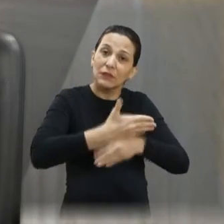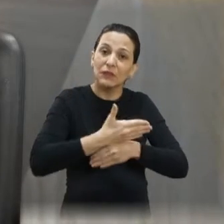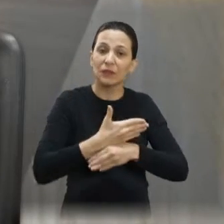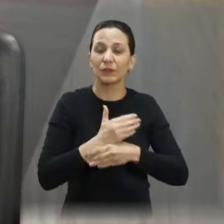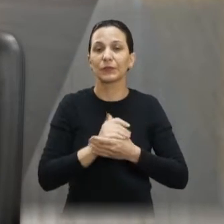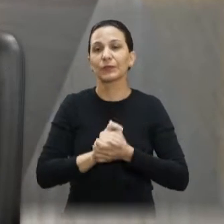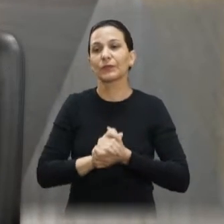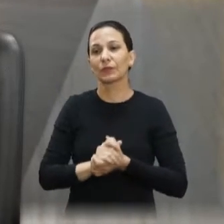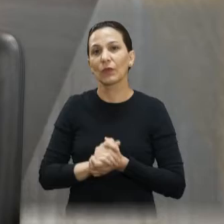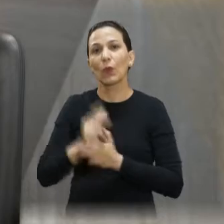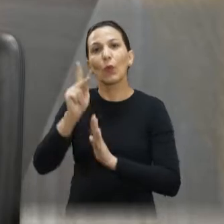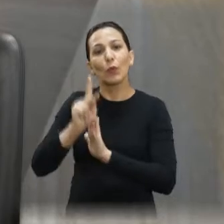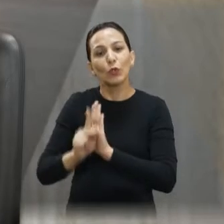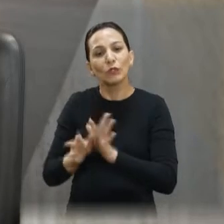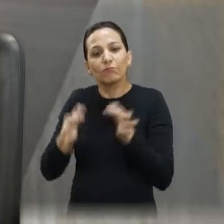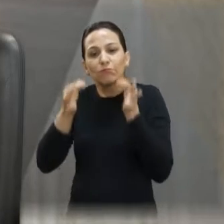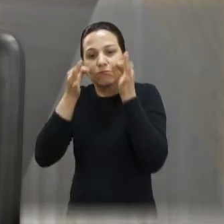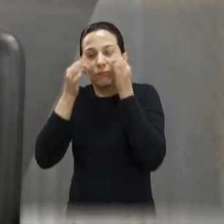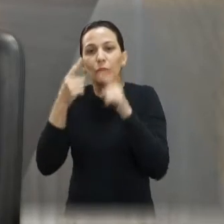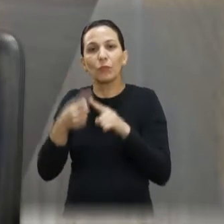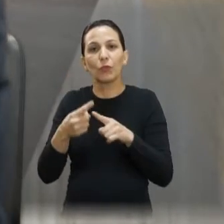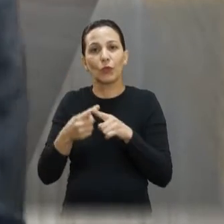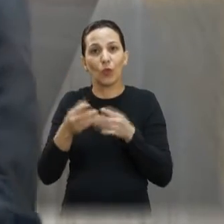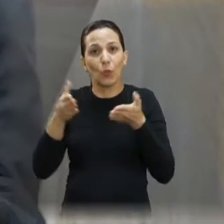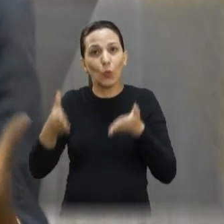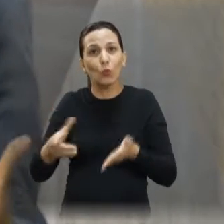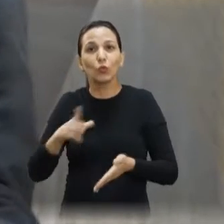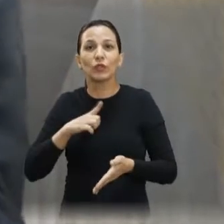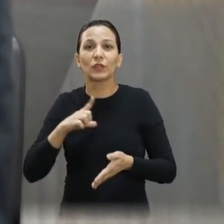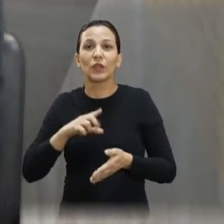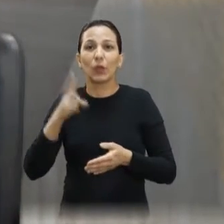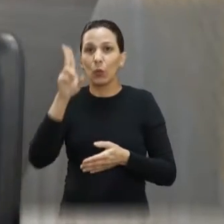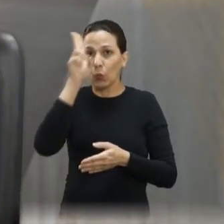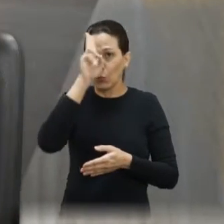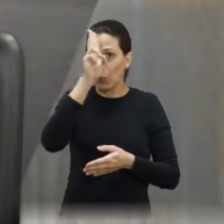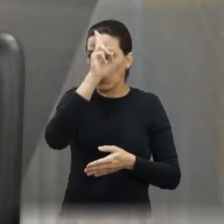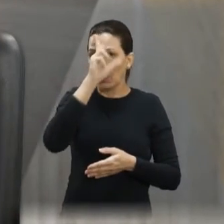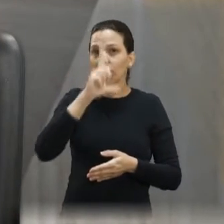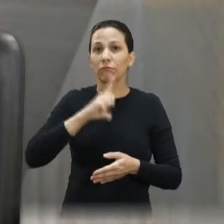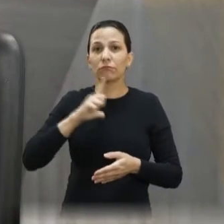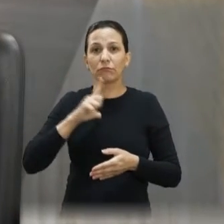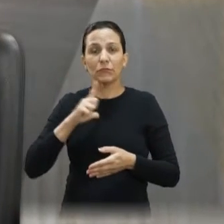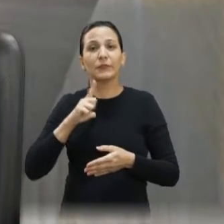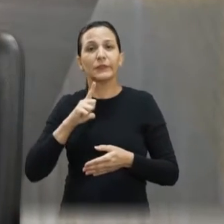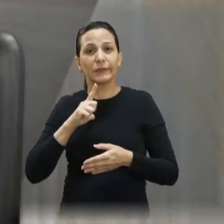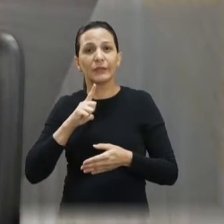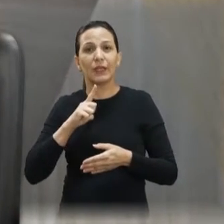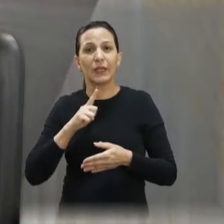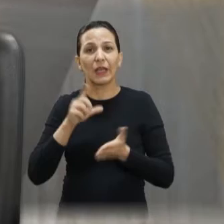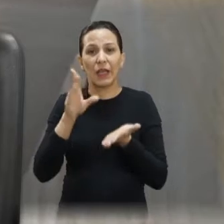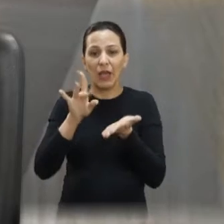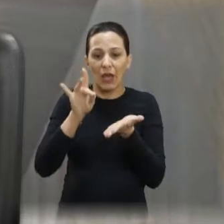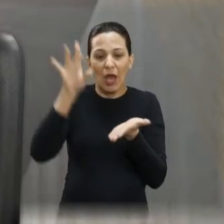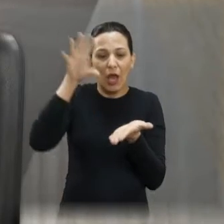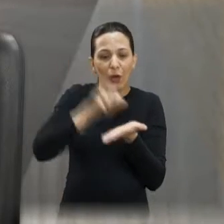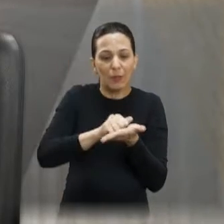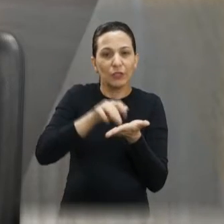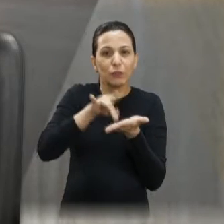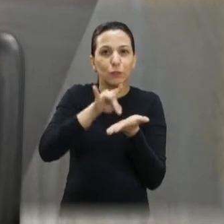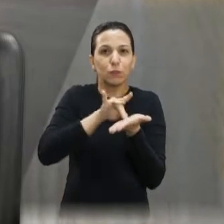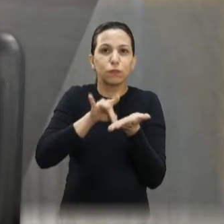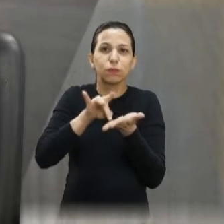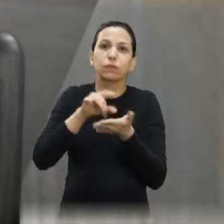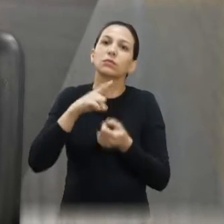Esse projeto me chamou bastante atenção, porque hoje nós temos os Uber em Araraquara, transporte de aplicativos, mas o